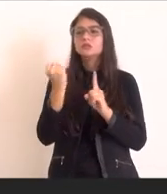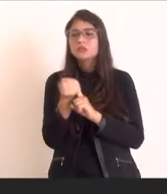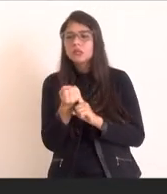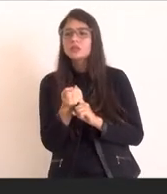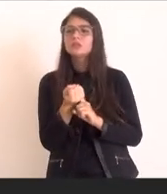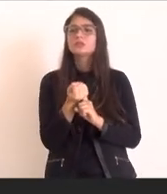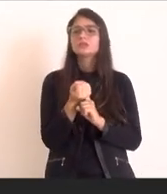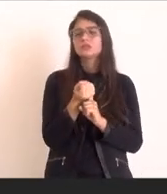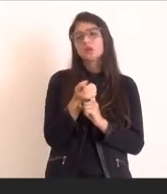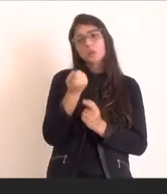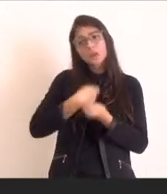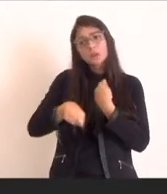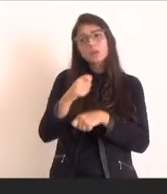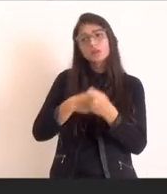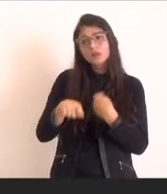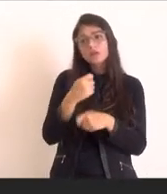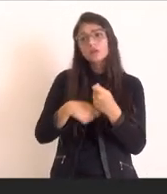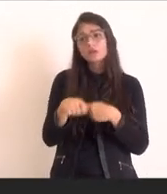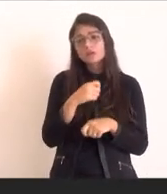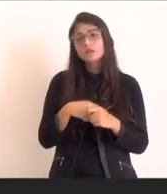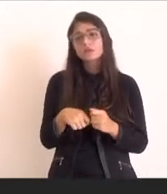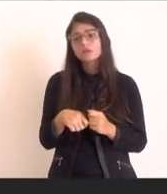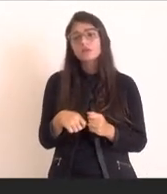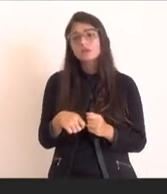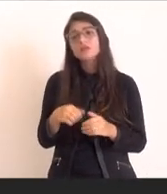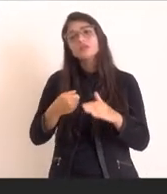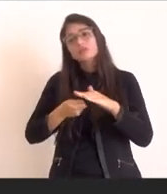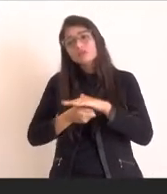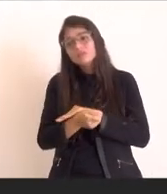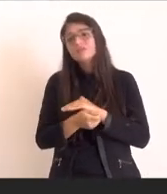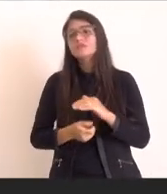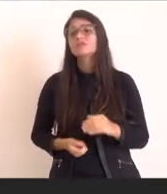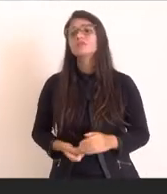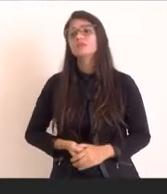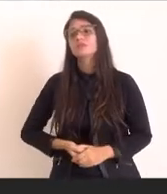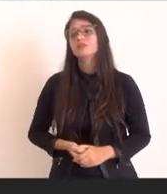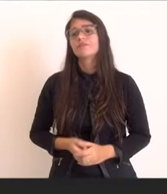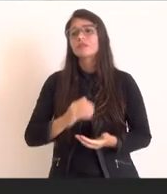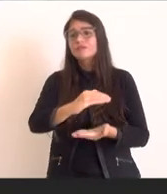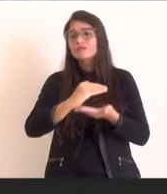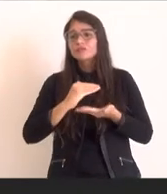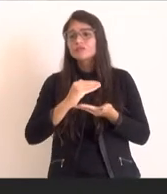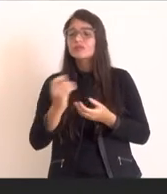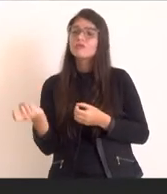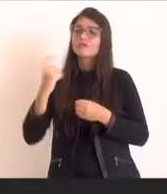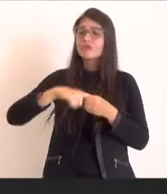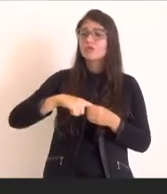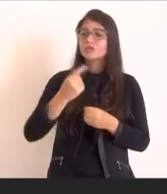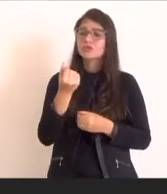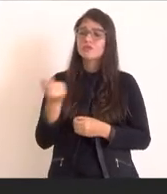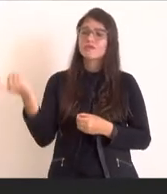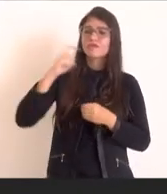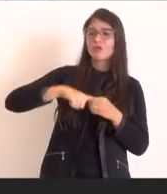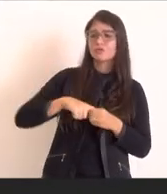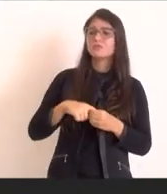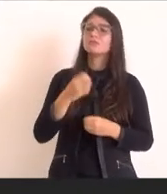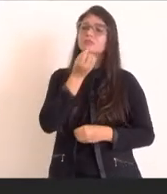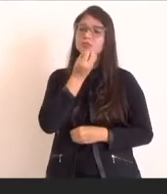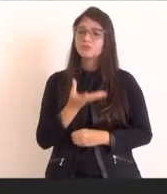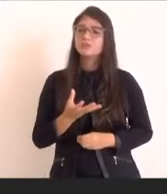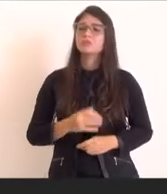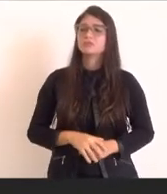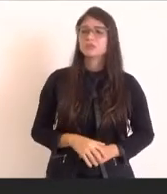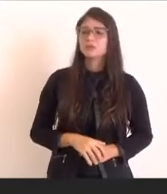de economia mista, esse fundo possa receber recursos de volta. isso é uma coisa muito importante também